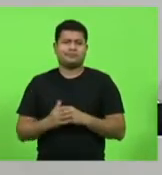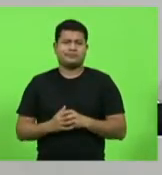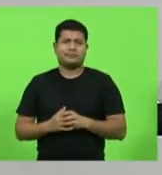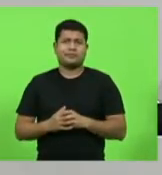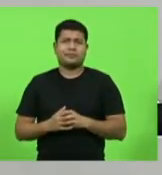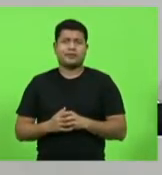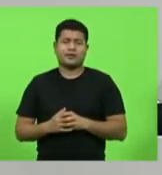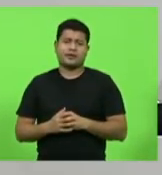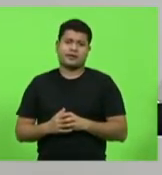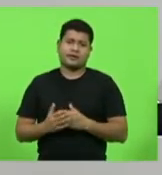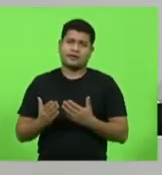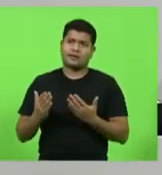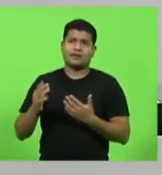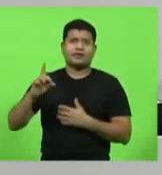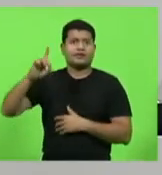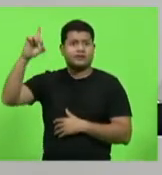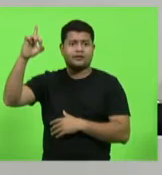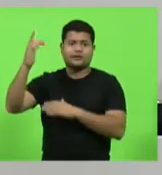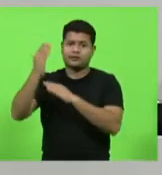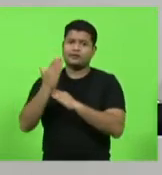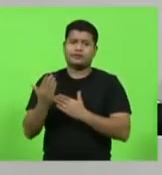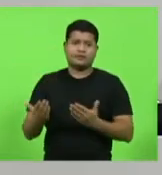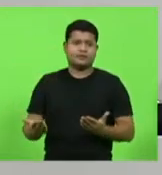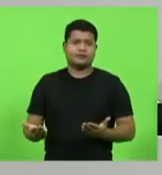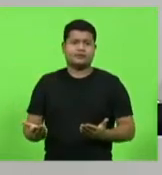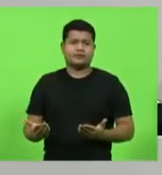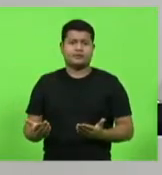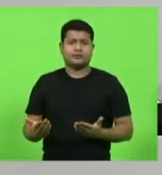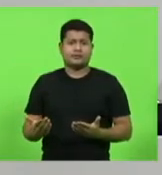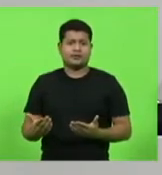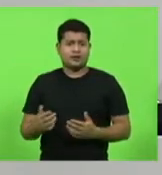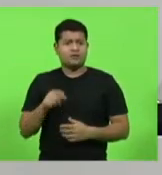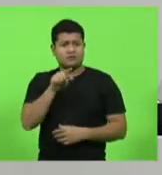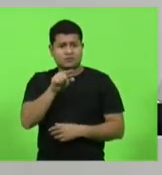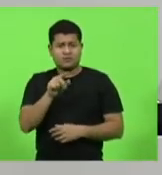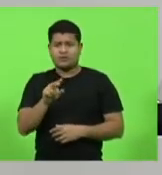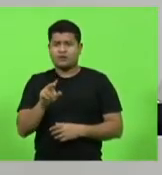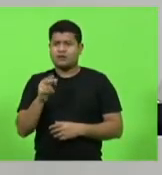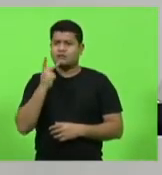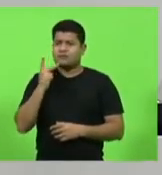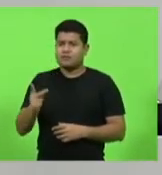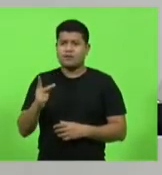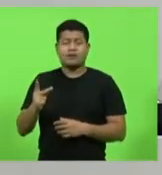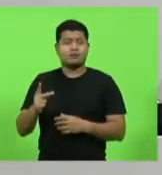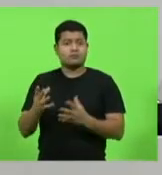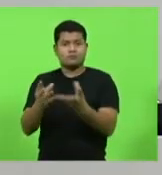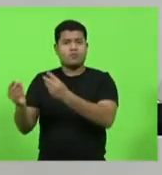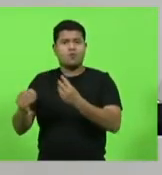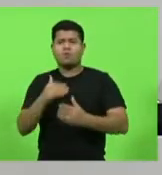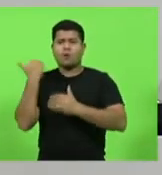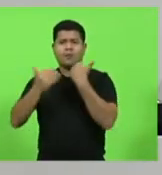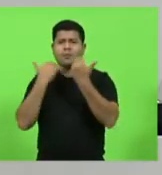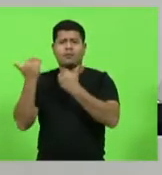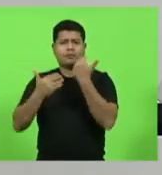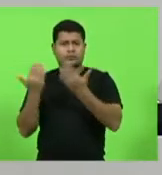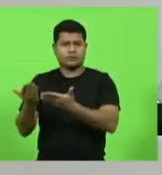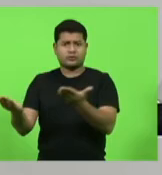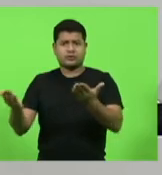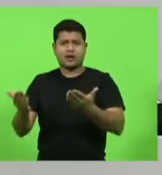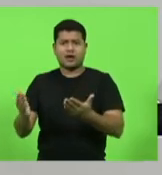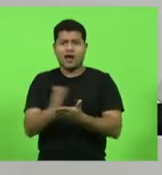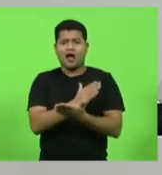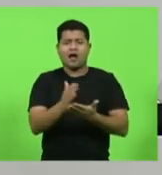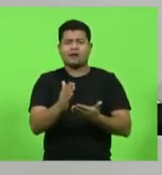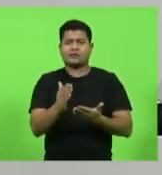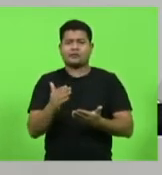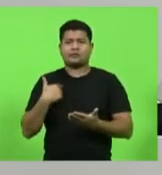por caridade de Deus, não chama isso aí que matou catarinenses aí, para quem não é patriota, não vai saber